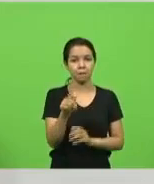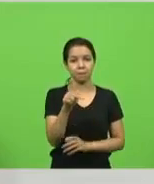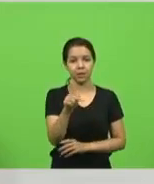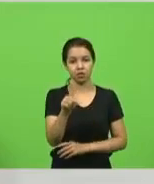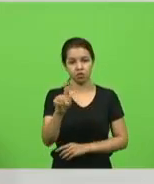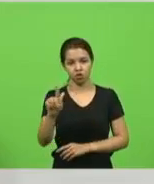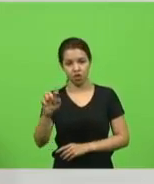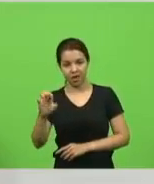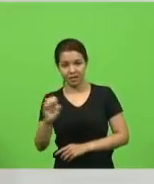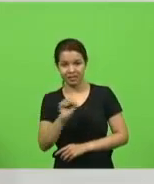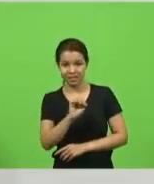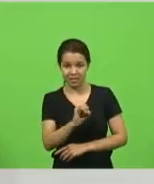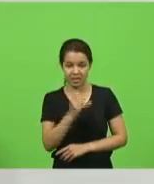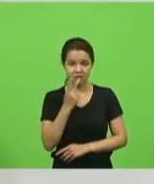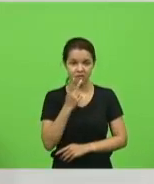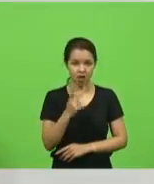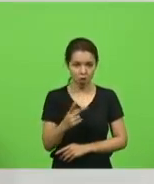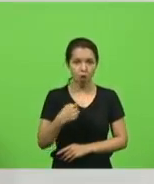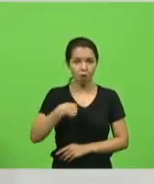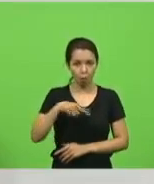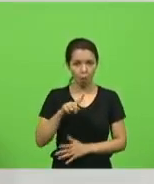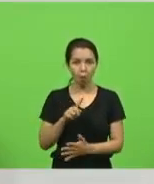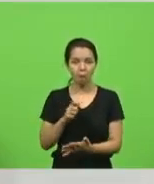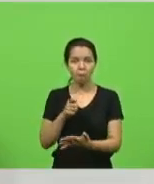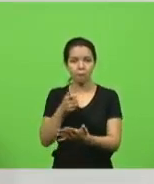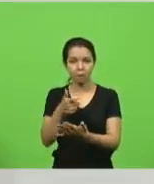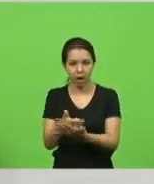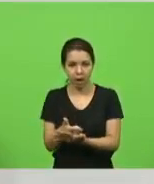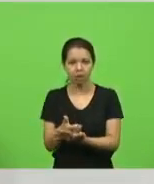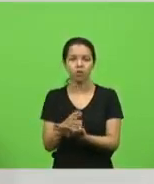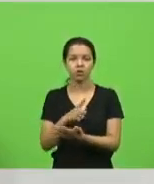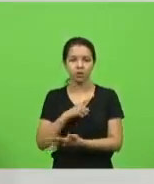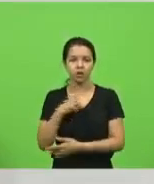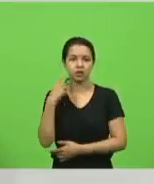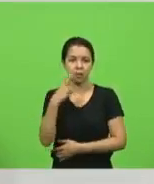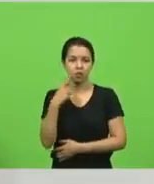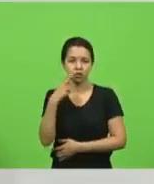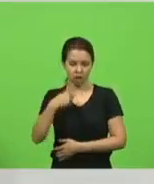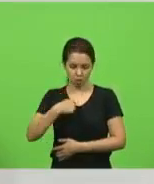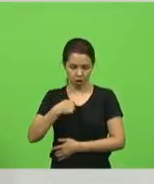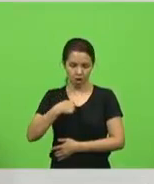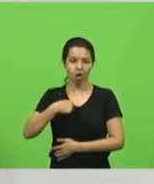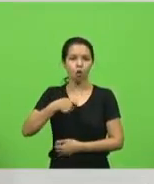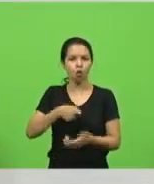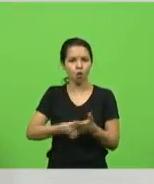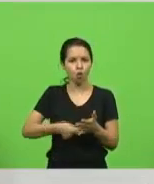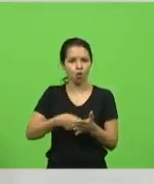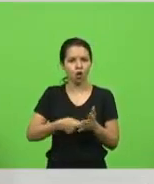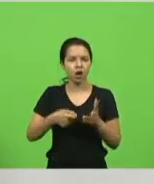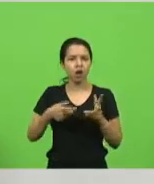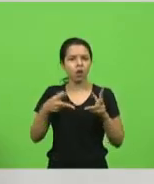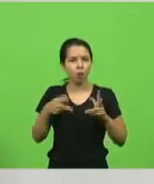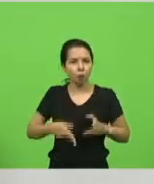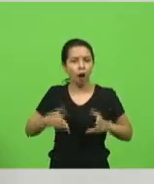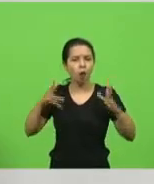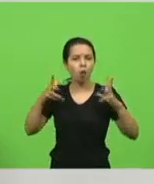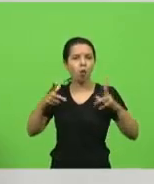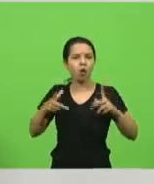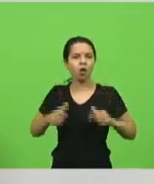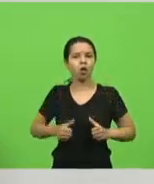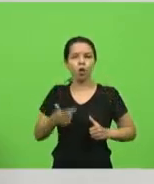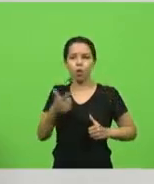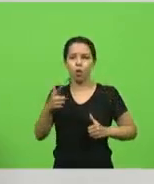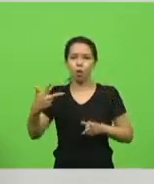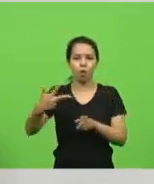o senhor tivesse dito, não pago, o senhor ia ter um deputado aqui que ia lutar que nem um leão. Não ia ter líder de governo que me ganhasse aqui.